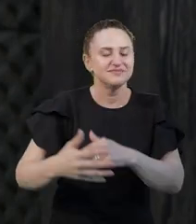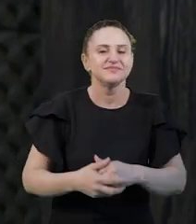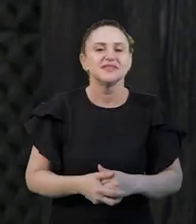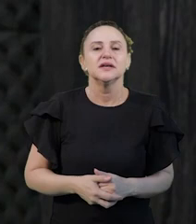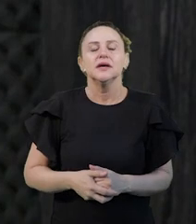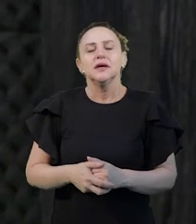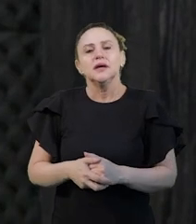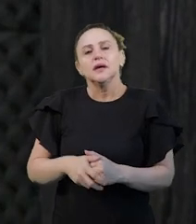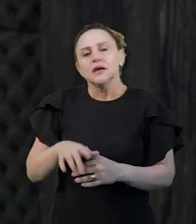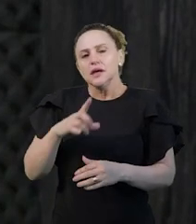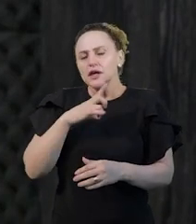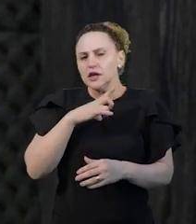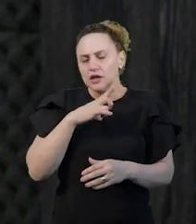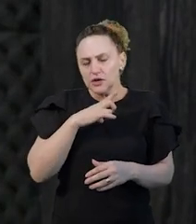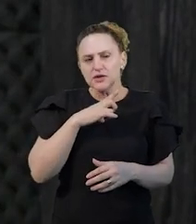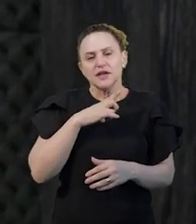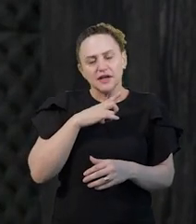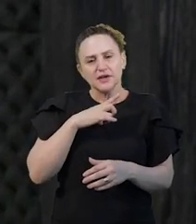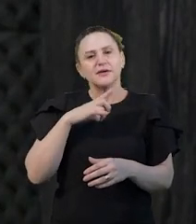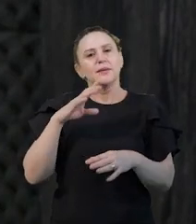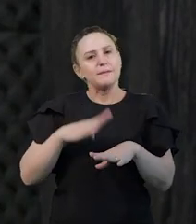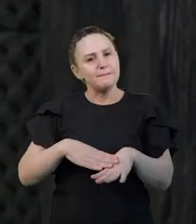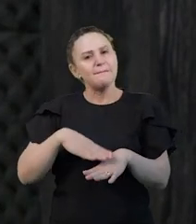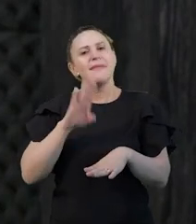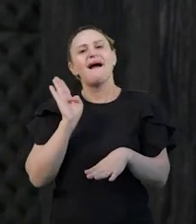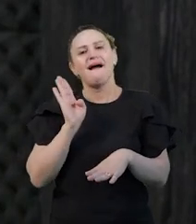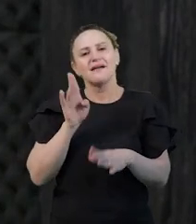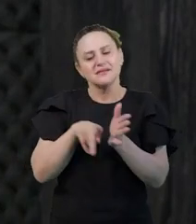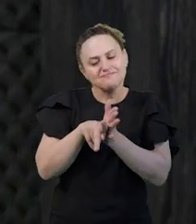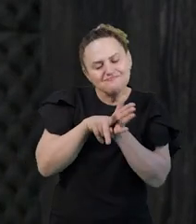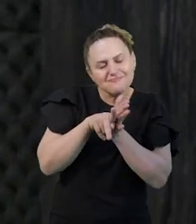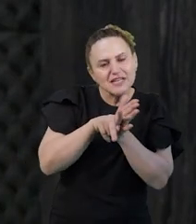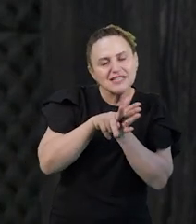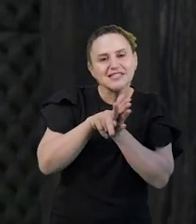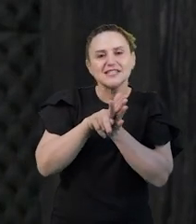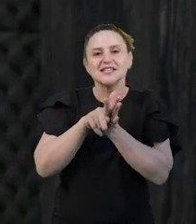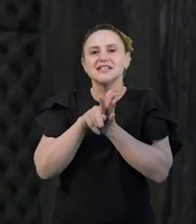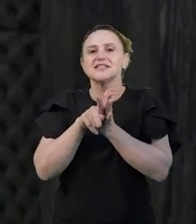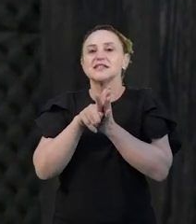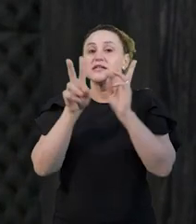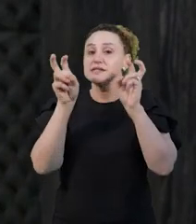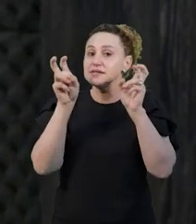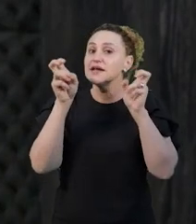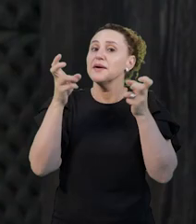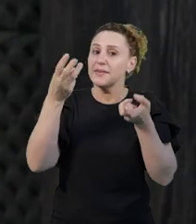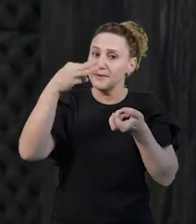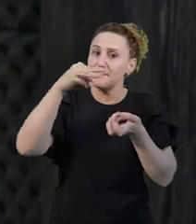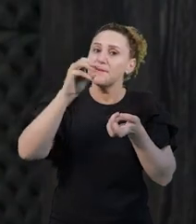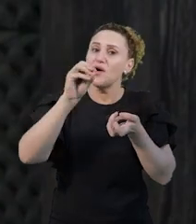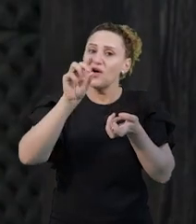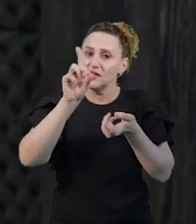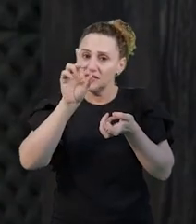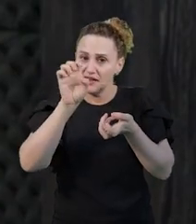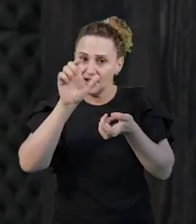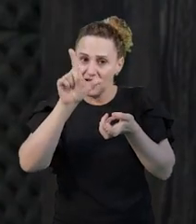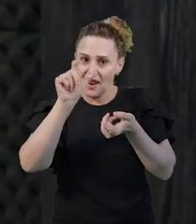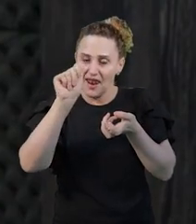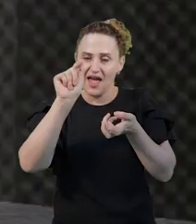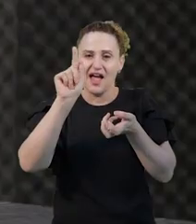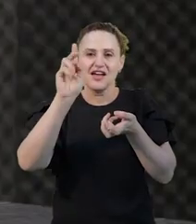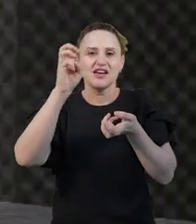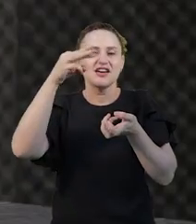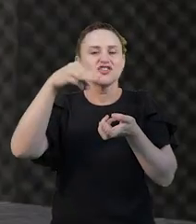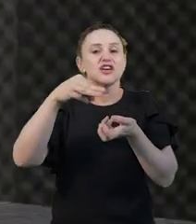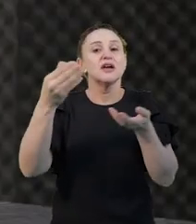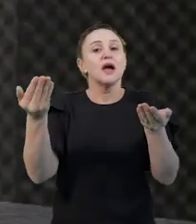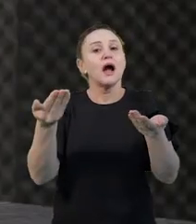exclusivamente mais à pesquisa da modelagem matemática, envolvendo inclusive a educação infantil.